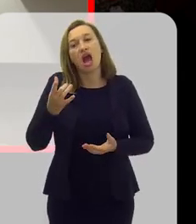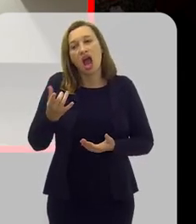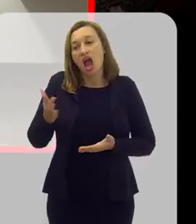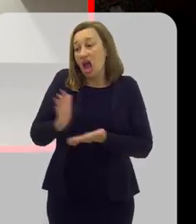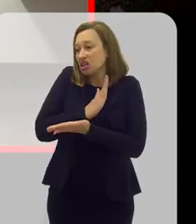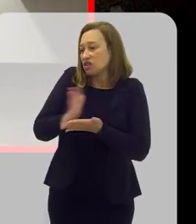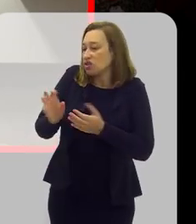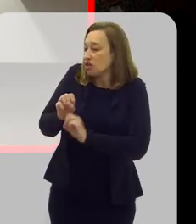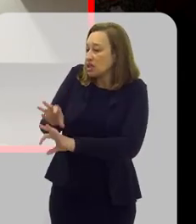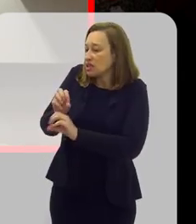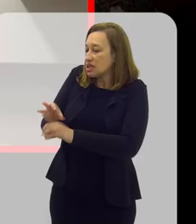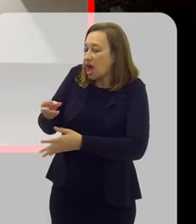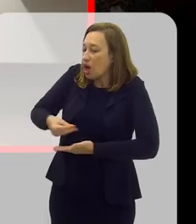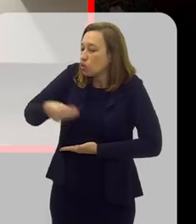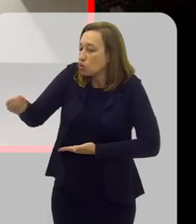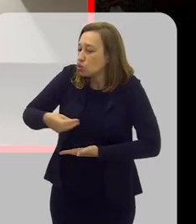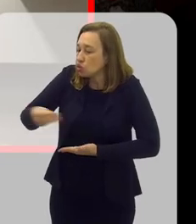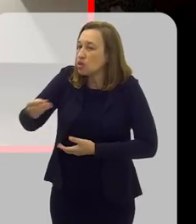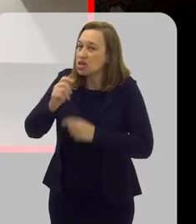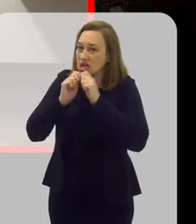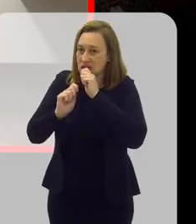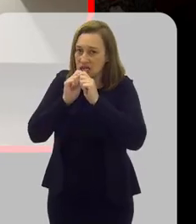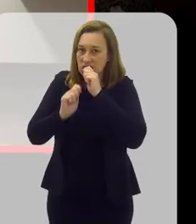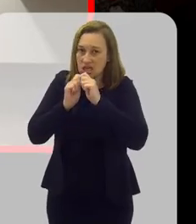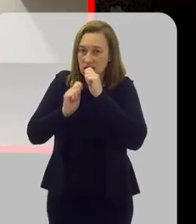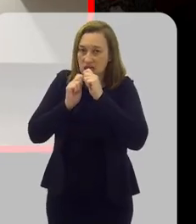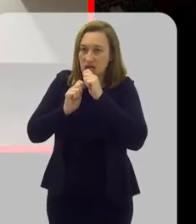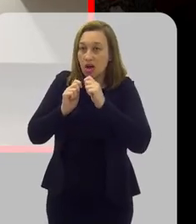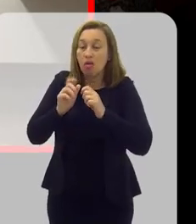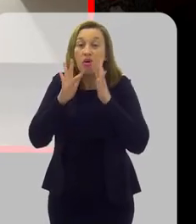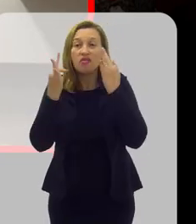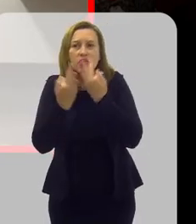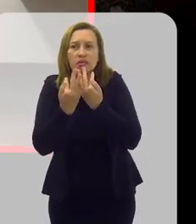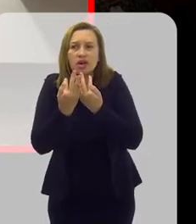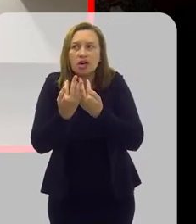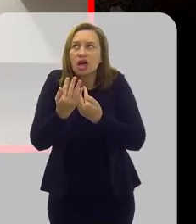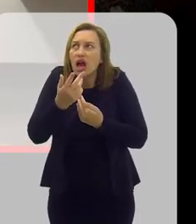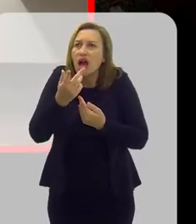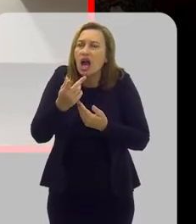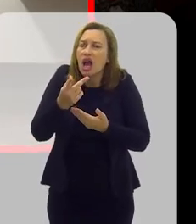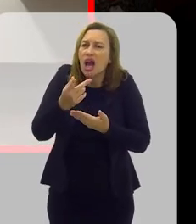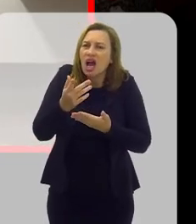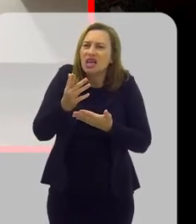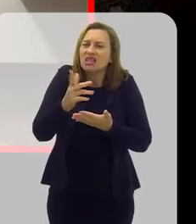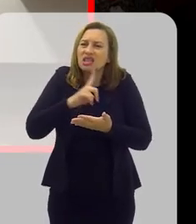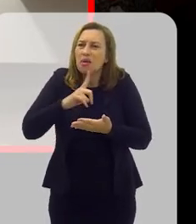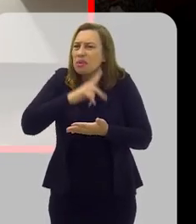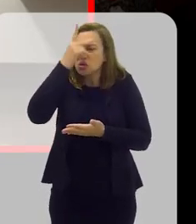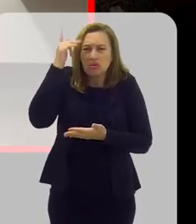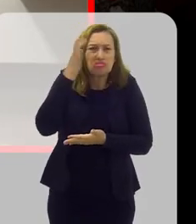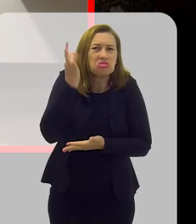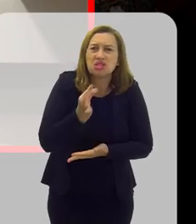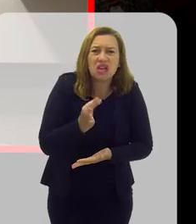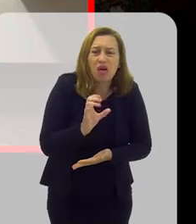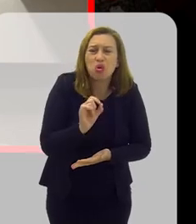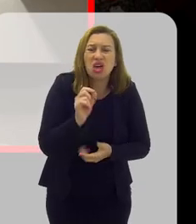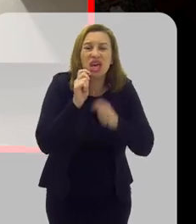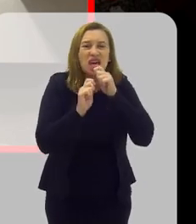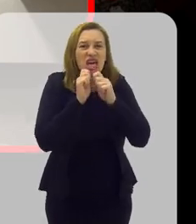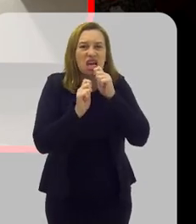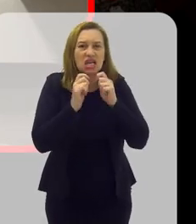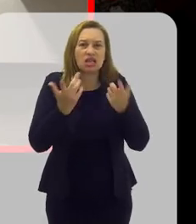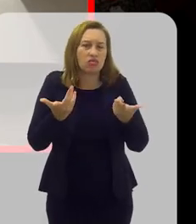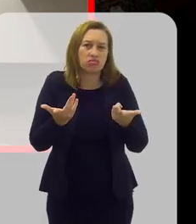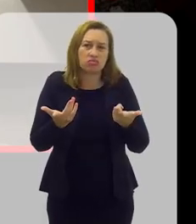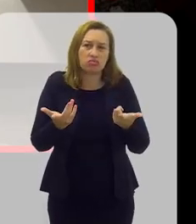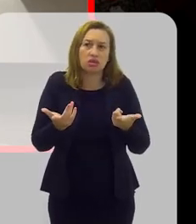vai ensinar, gente distribui fio dental para a família, muita gente nem sabe o que é isso. Então,